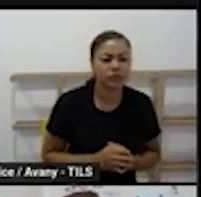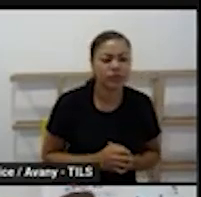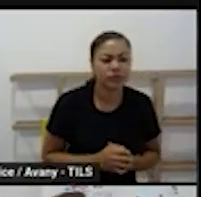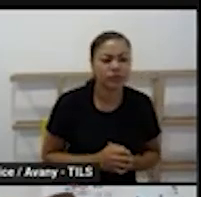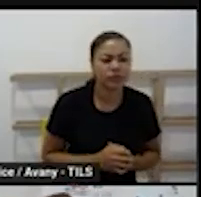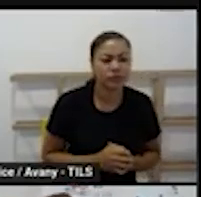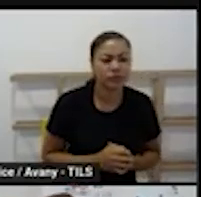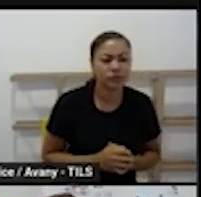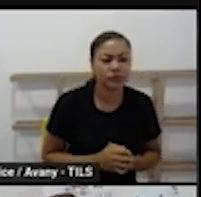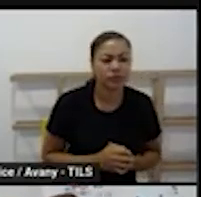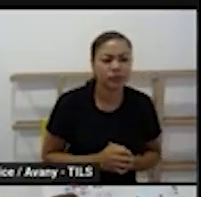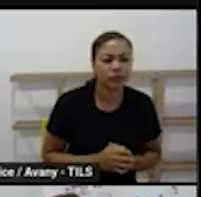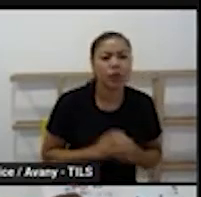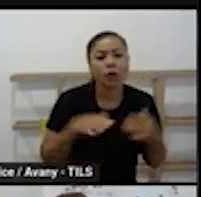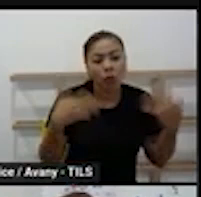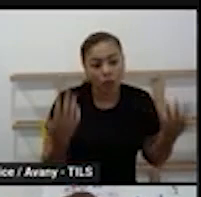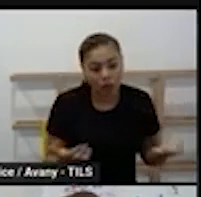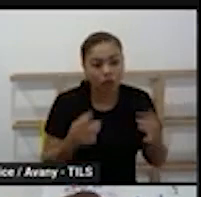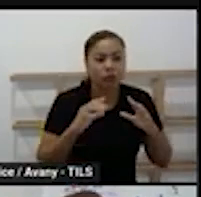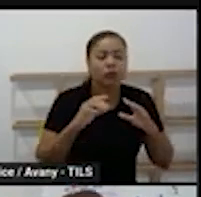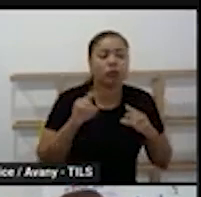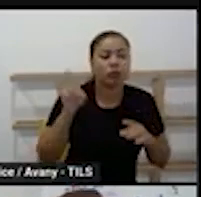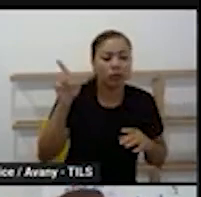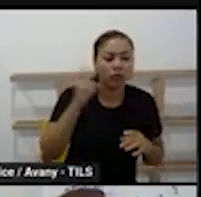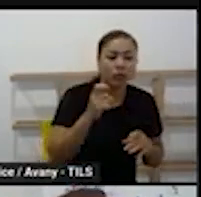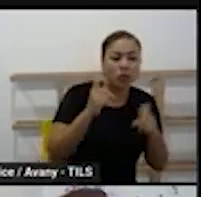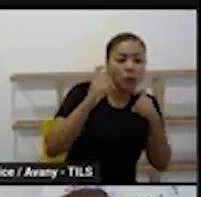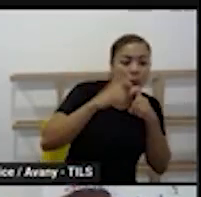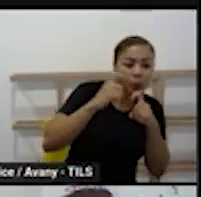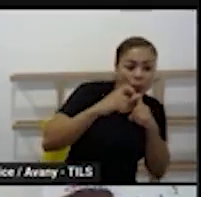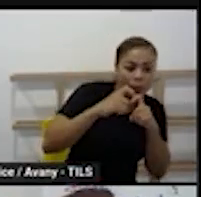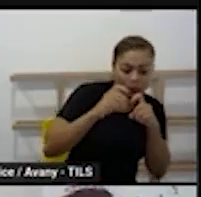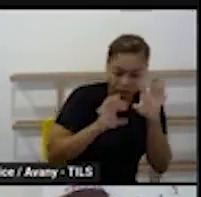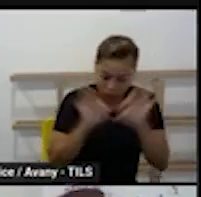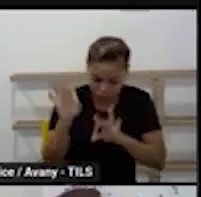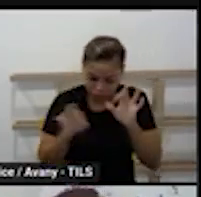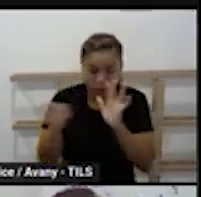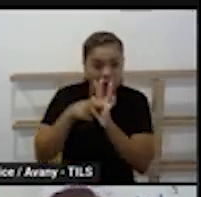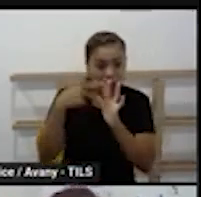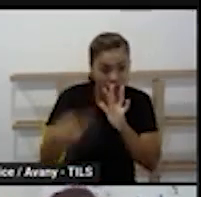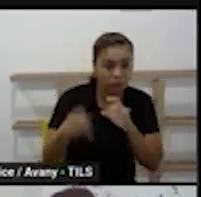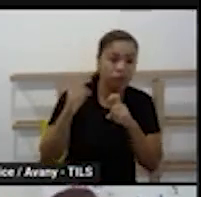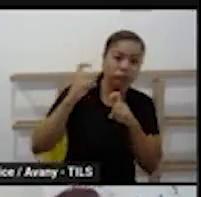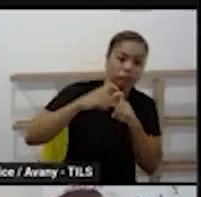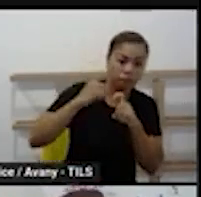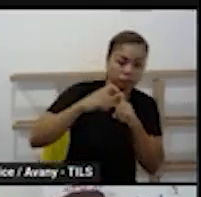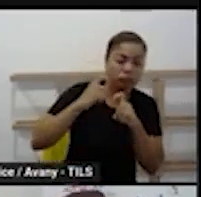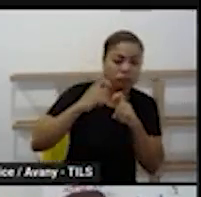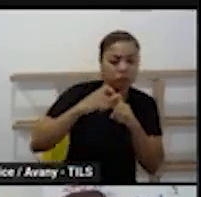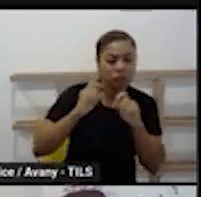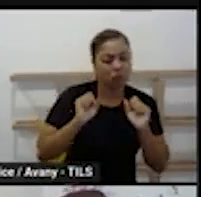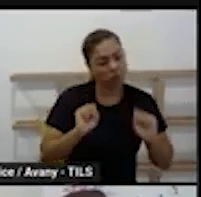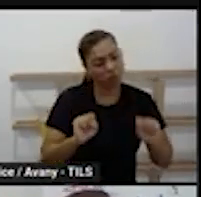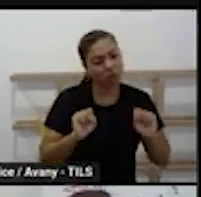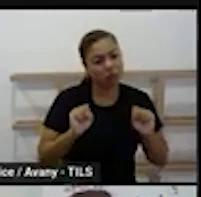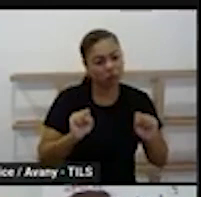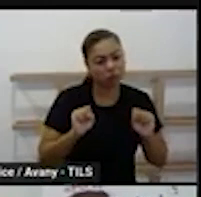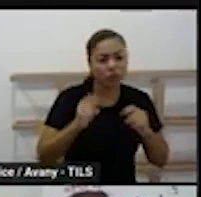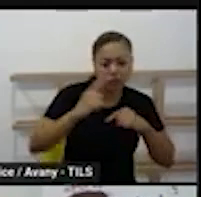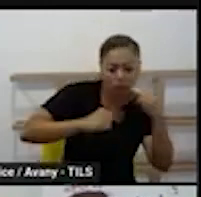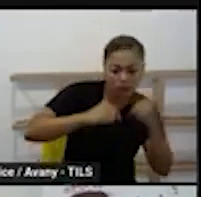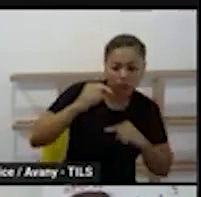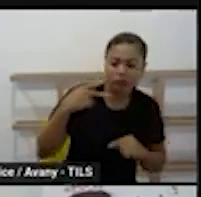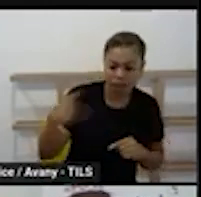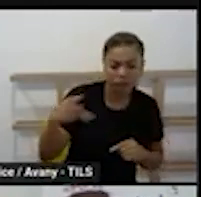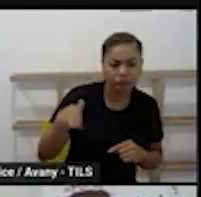montar o consultório médico então a gente trabalha com essa experiência de situações do cotidiano fazendo essa representação simbólica também